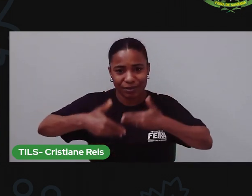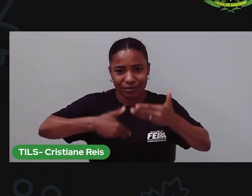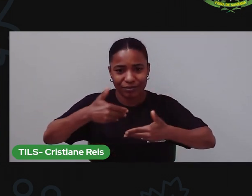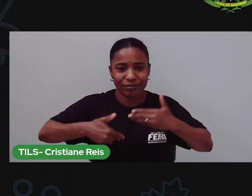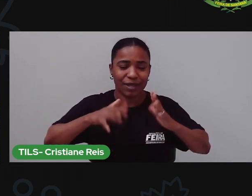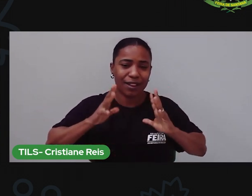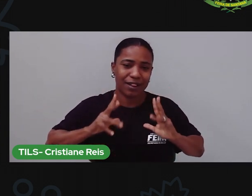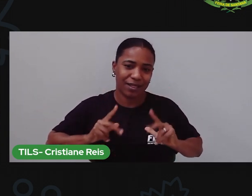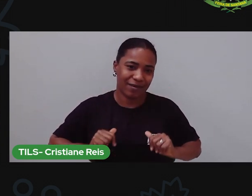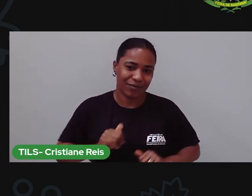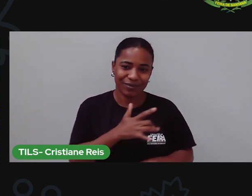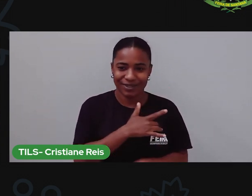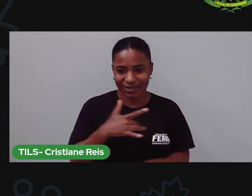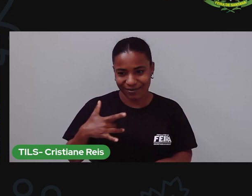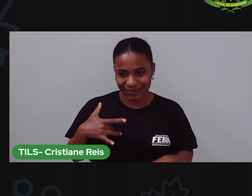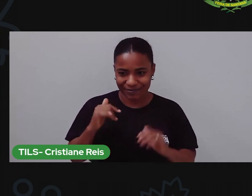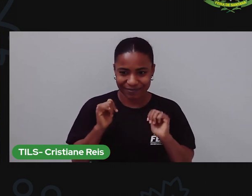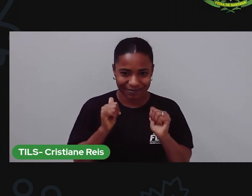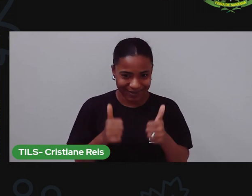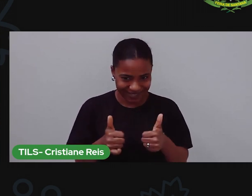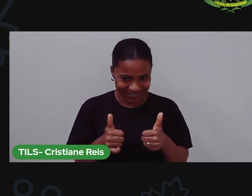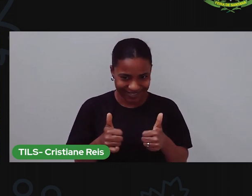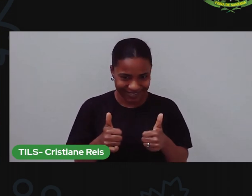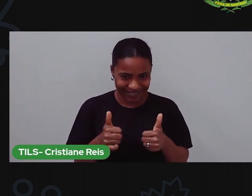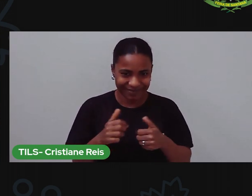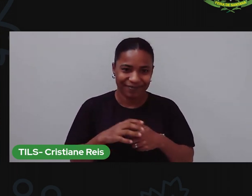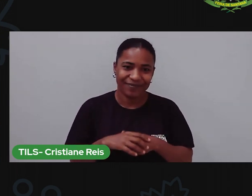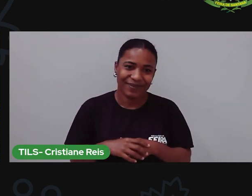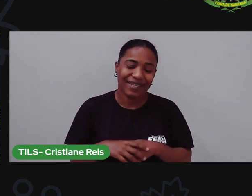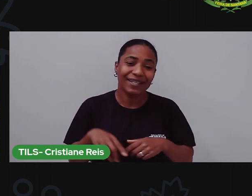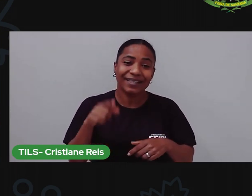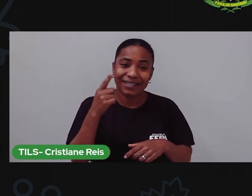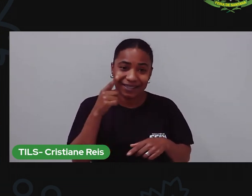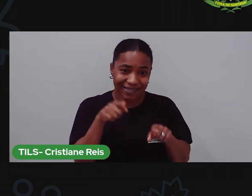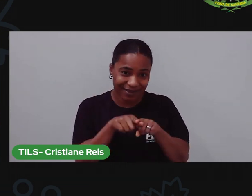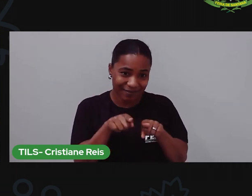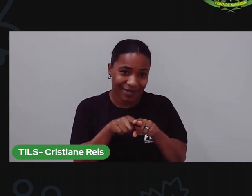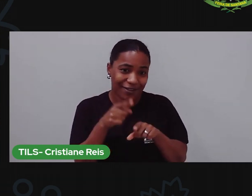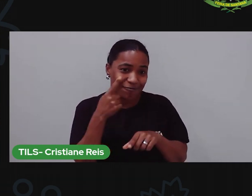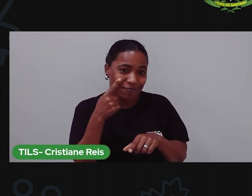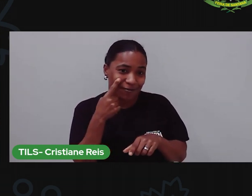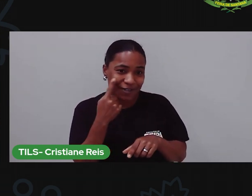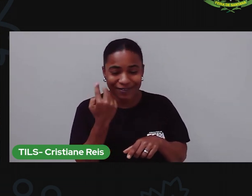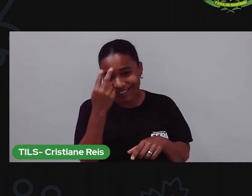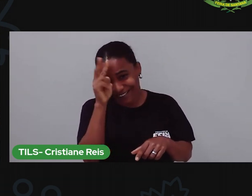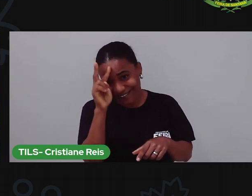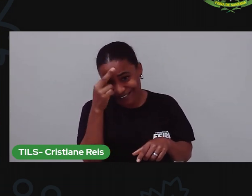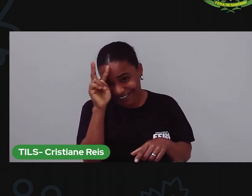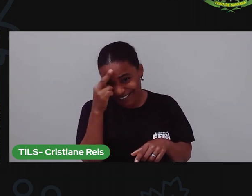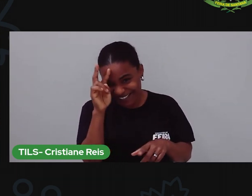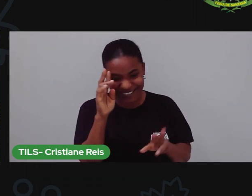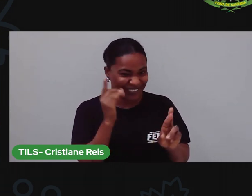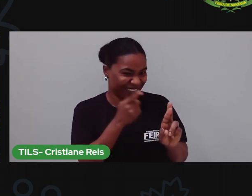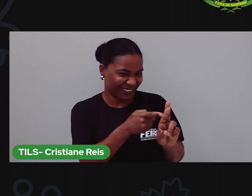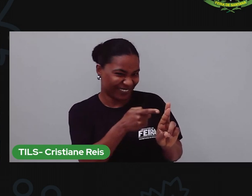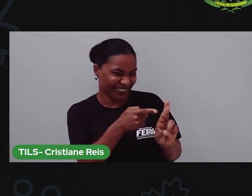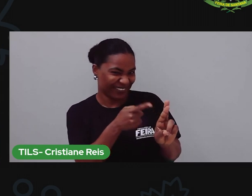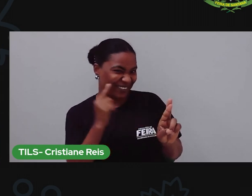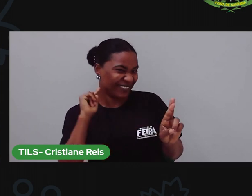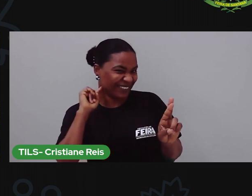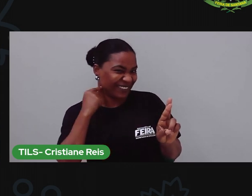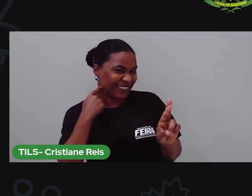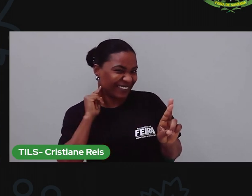mantenha saudável. Tá? Vimos também aquela historinha de... linda, suja e linda. Que eu tenho